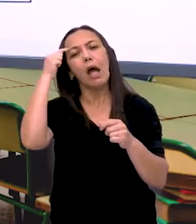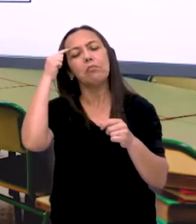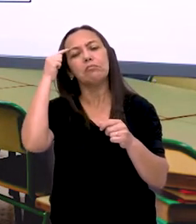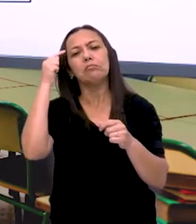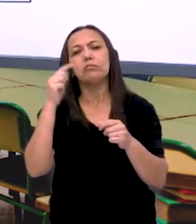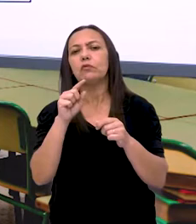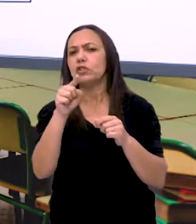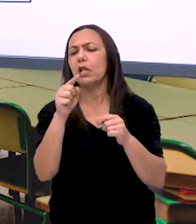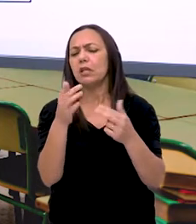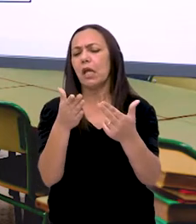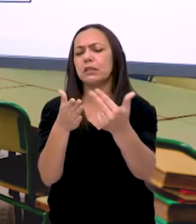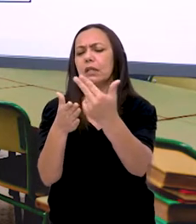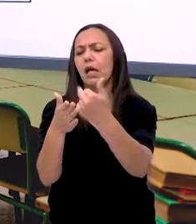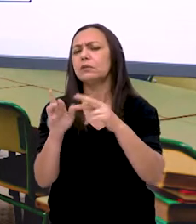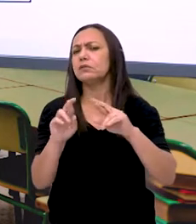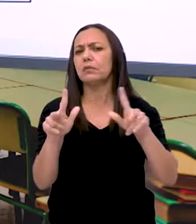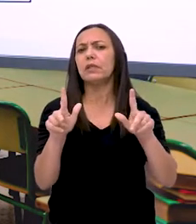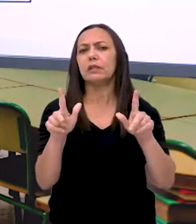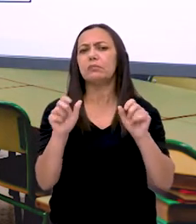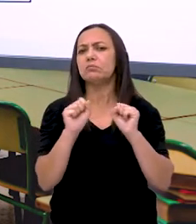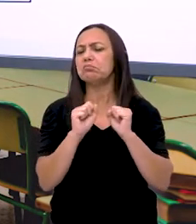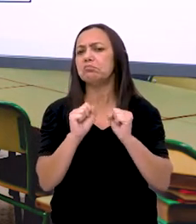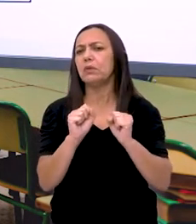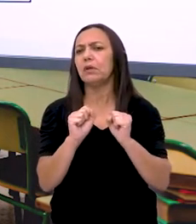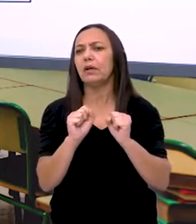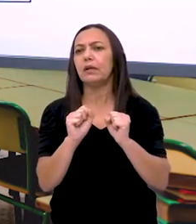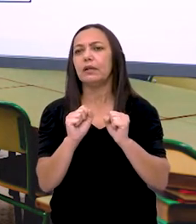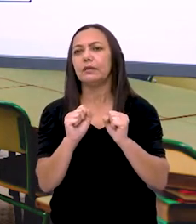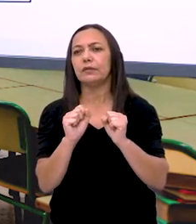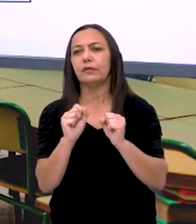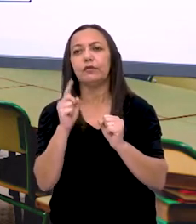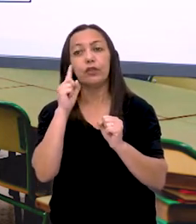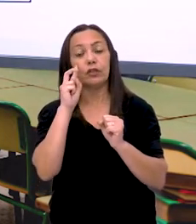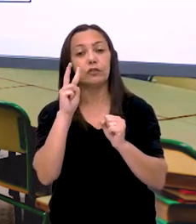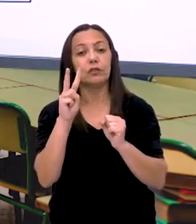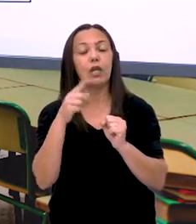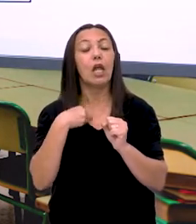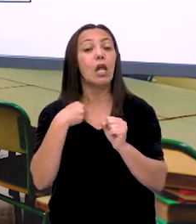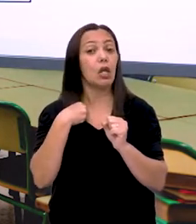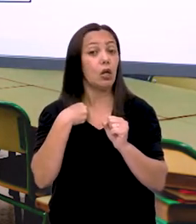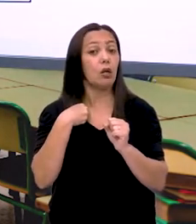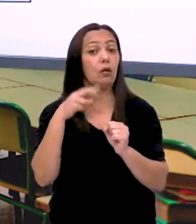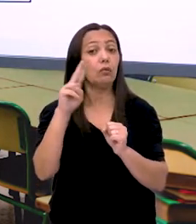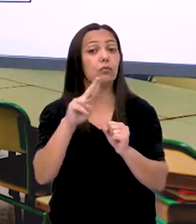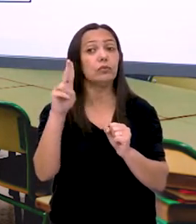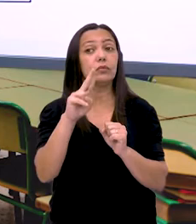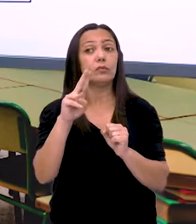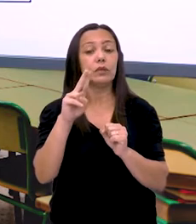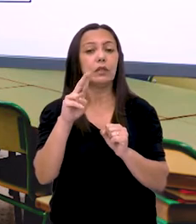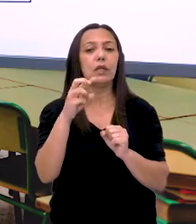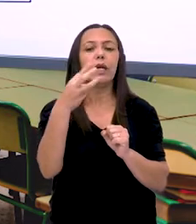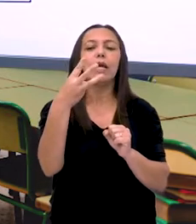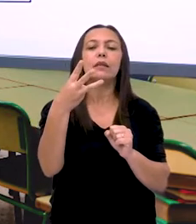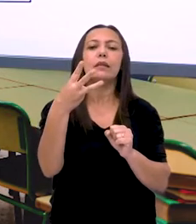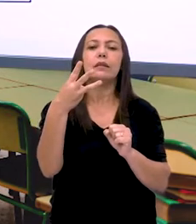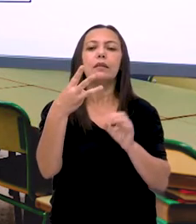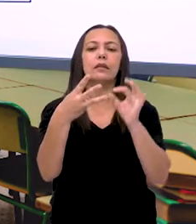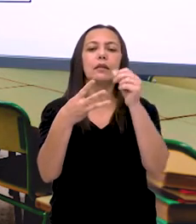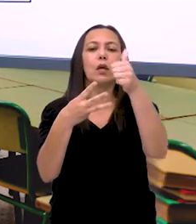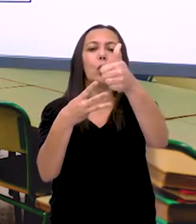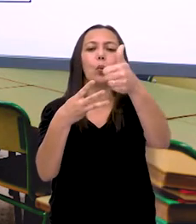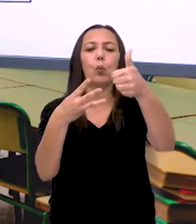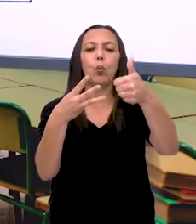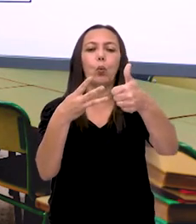colocou. Você pode ter desenhado diferente. Mas vamos ver essa representação. Eu coloquei 3